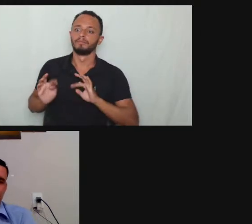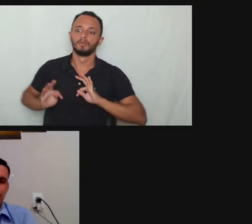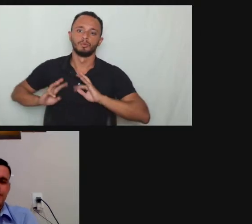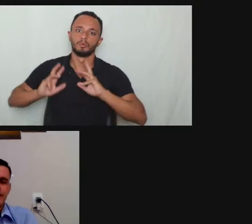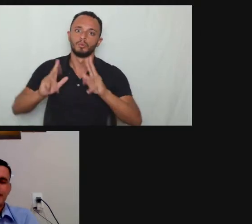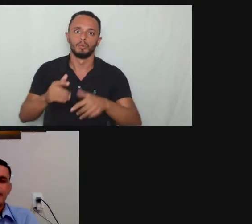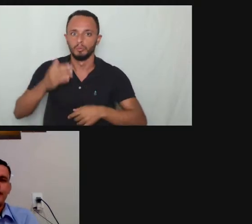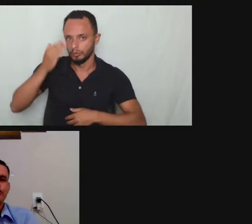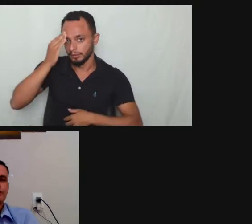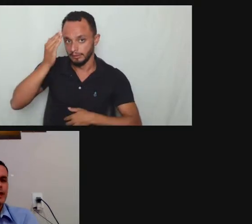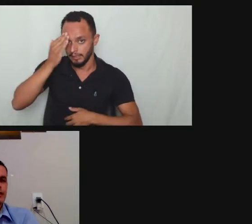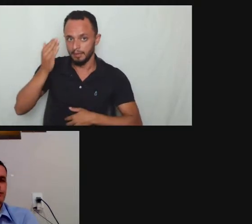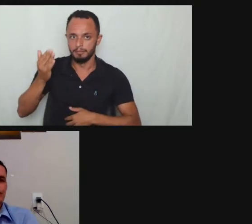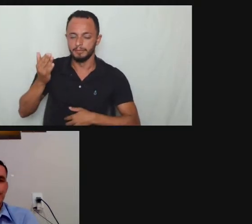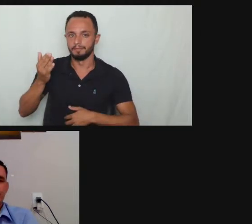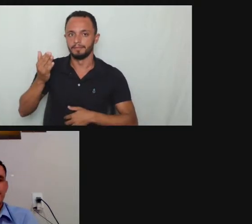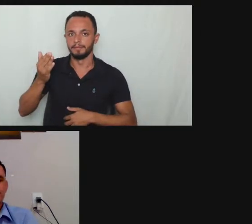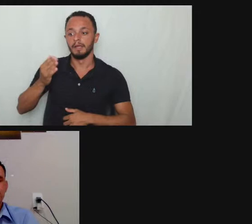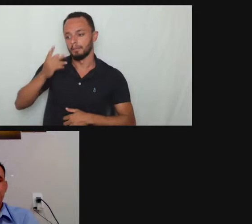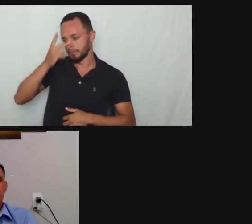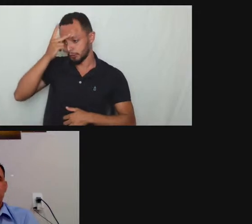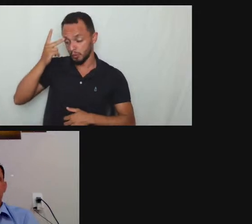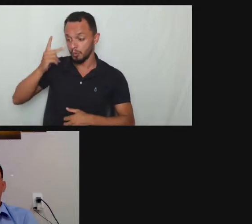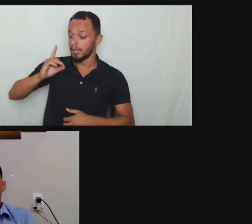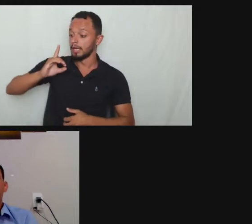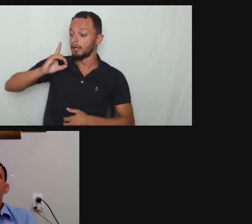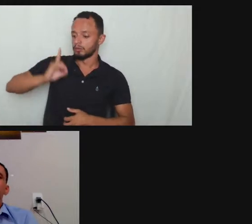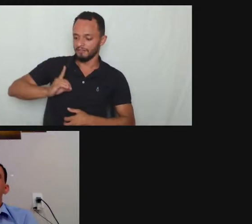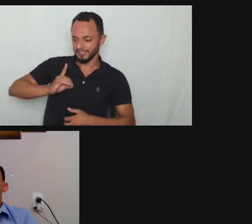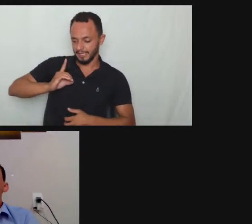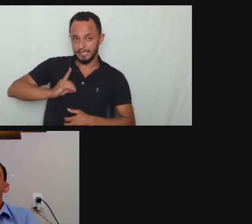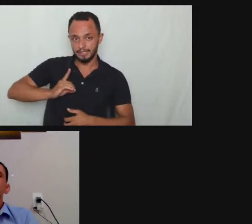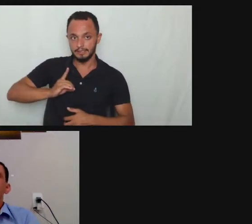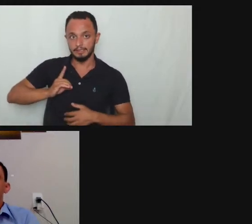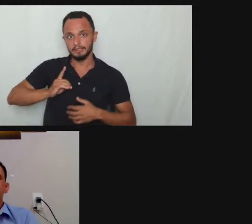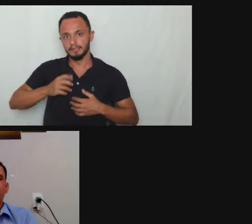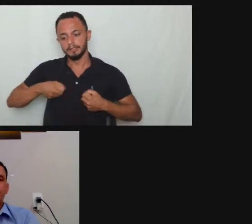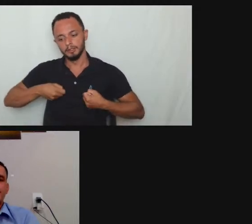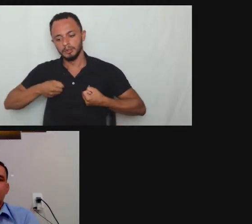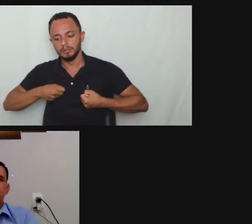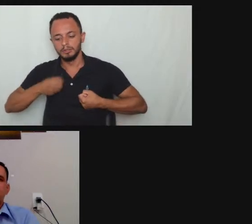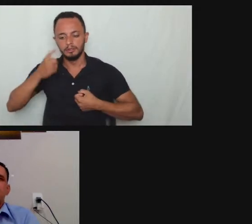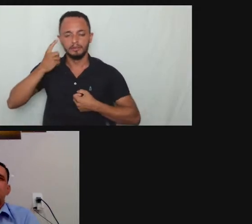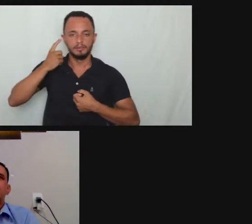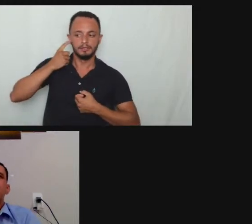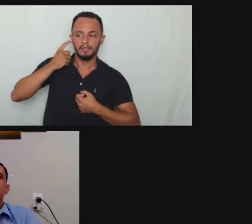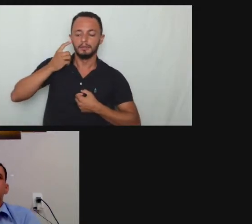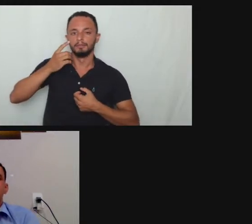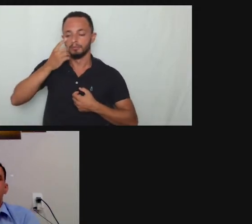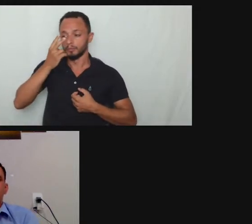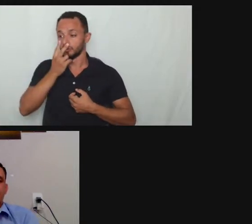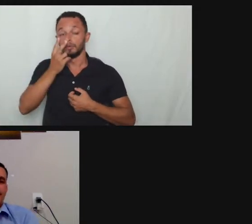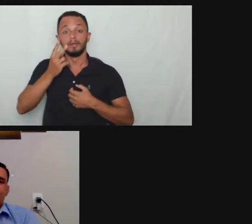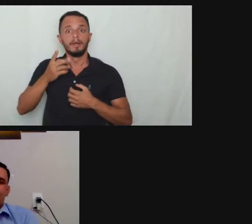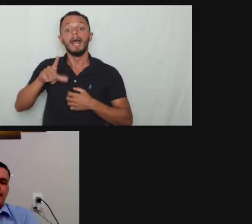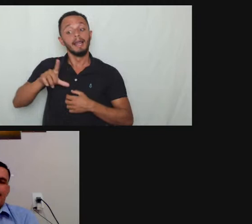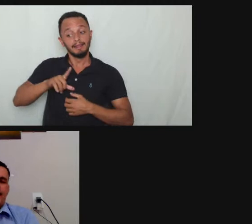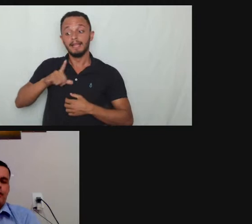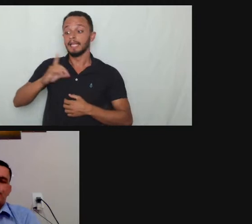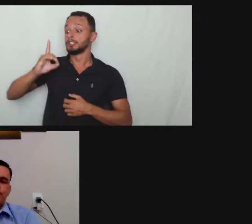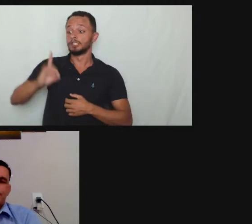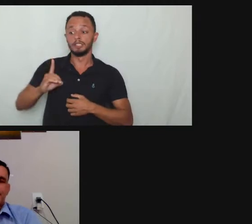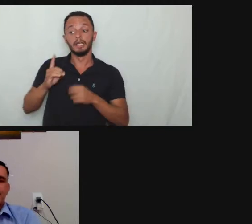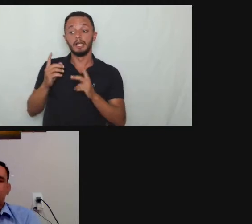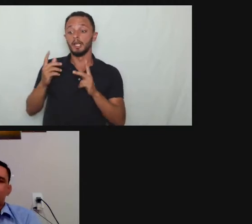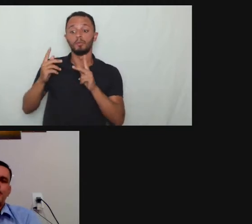a pessoa com deficiência ela tem os mesmos direitos que o trabalhador tem principalmente na serra trabalhista é